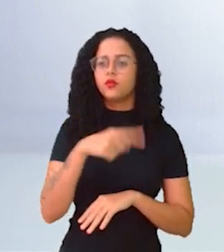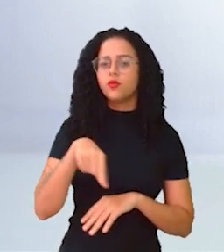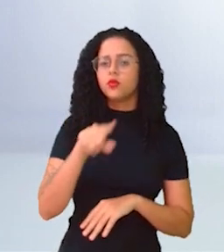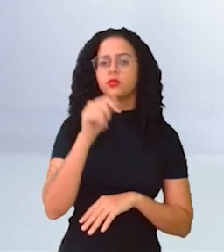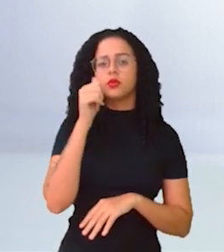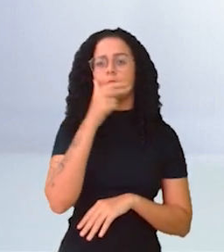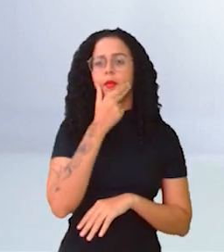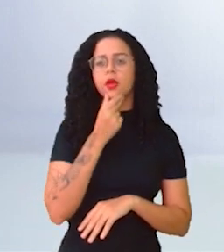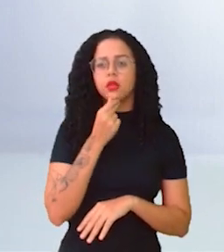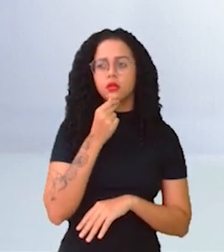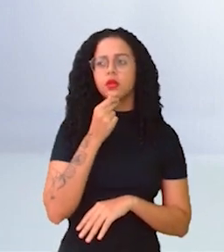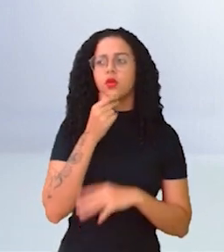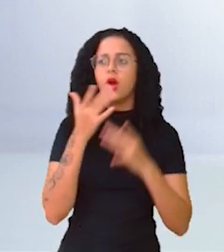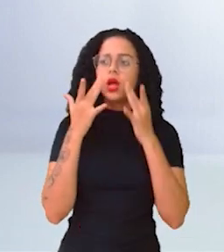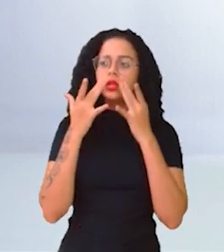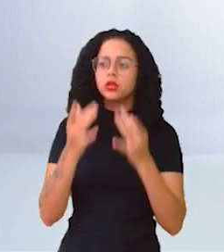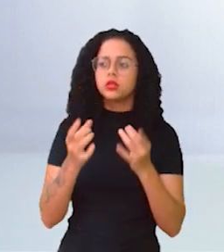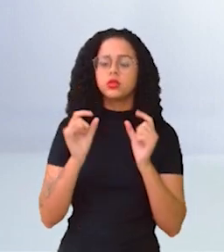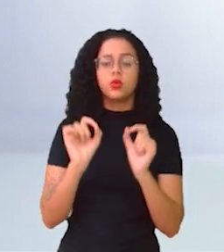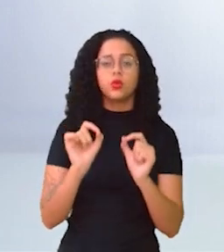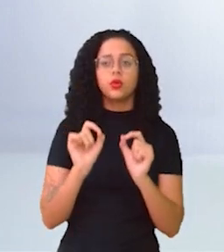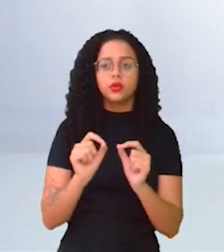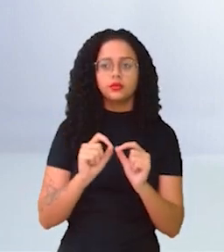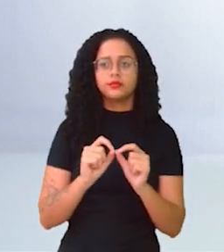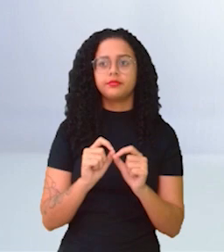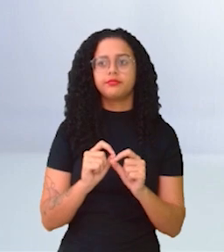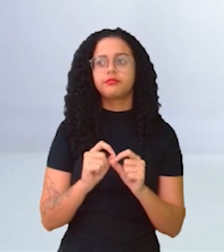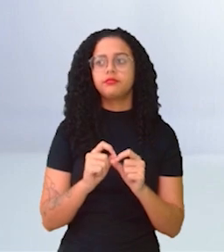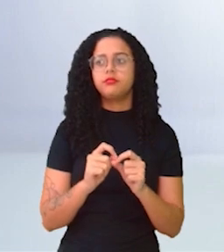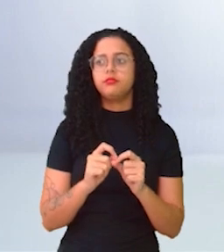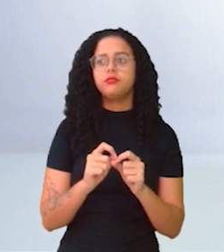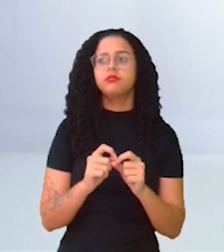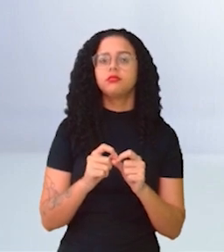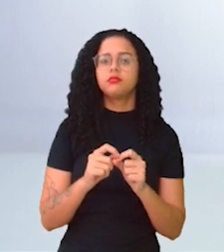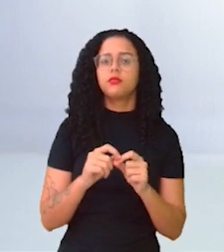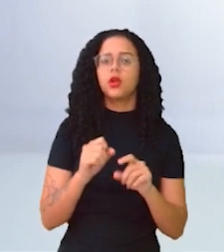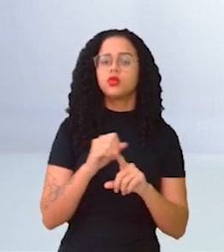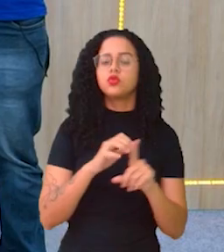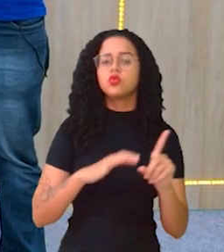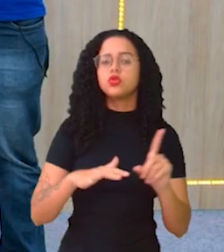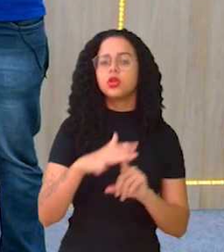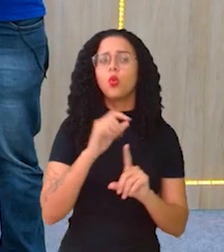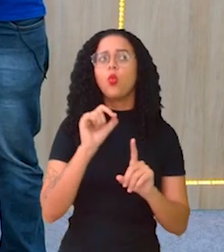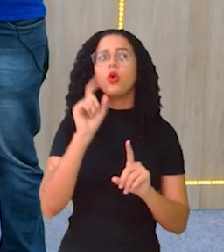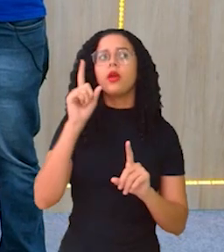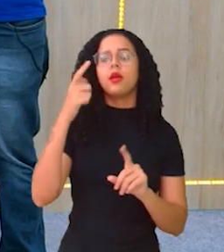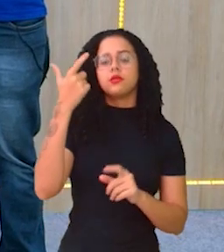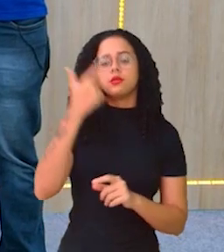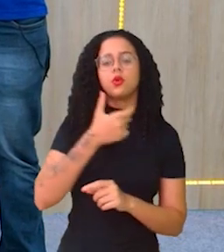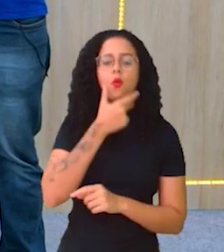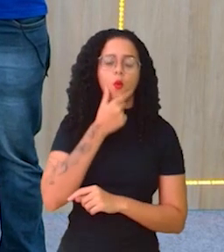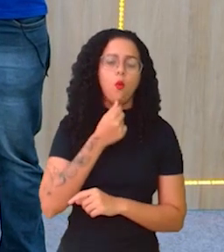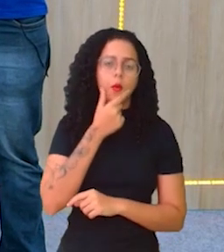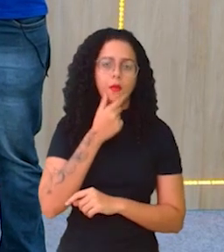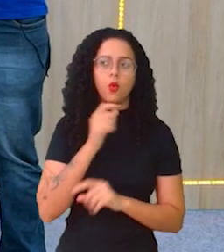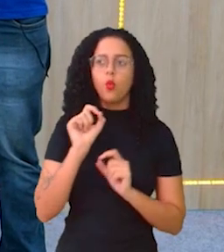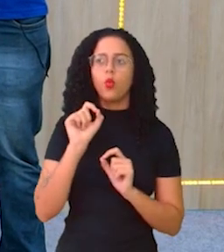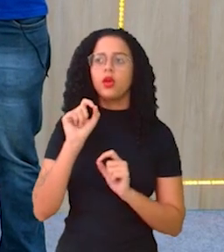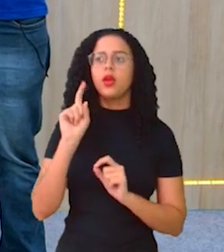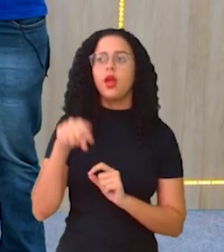meninos prestarem atenção na seguinte coisa. Muito que se é construído sobre o que é ser homem, o que é